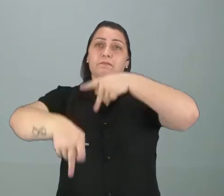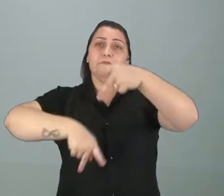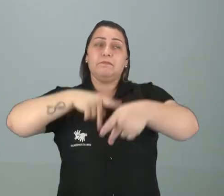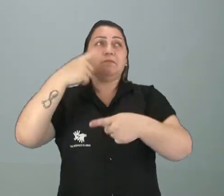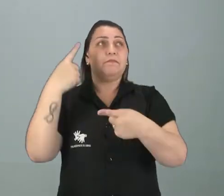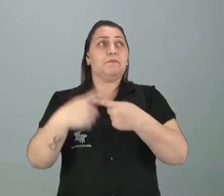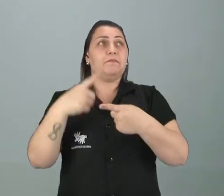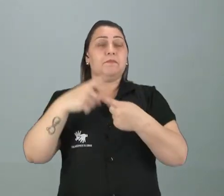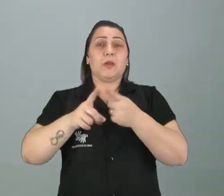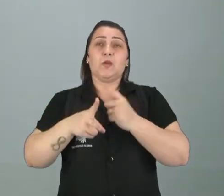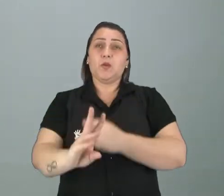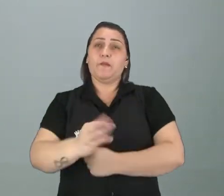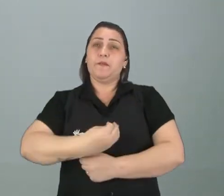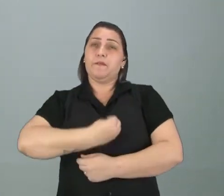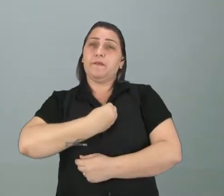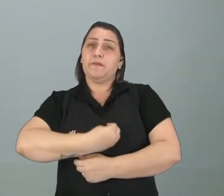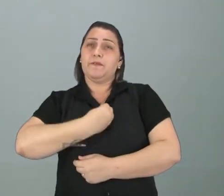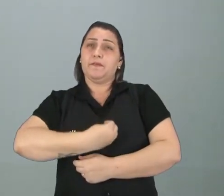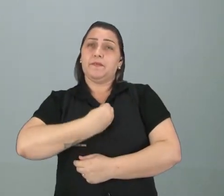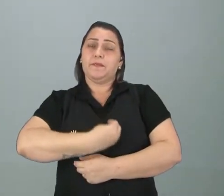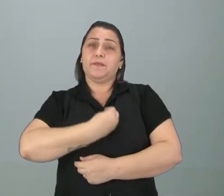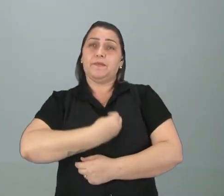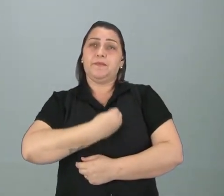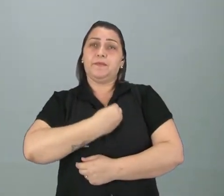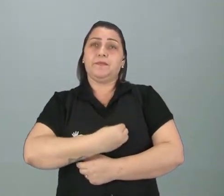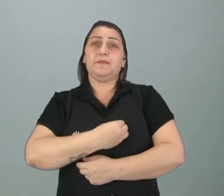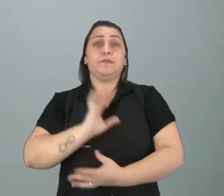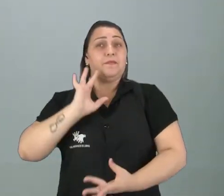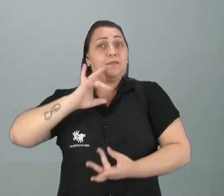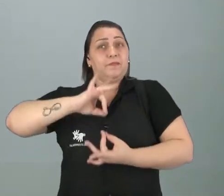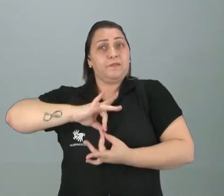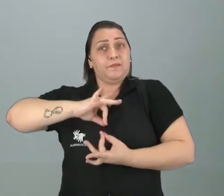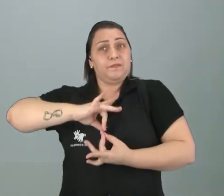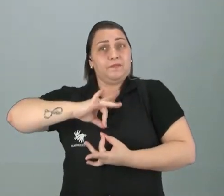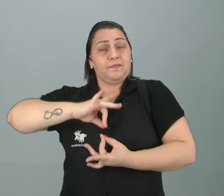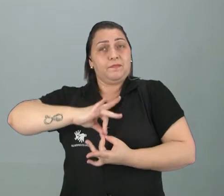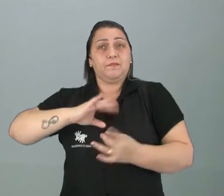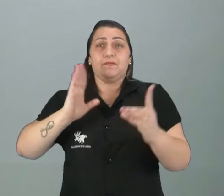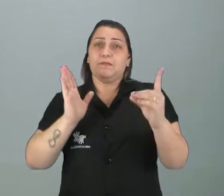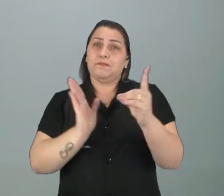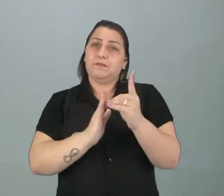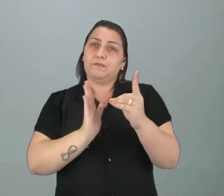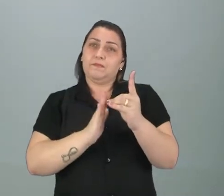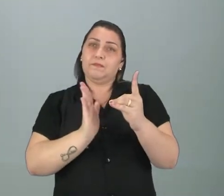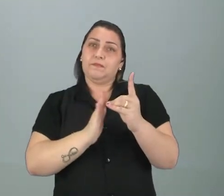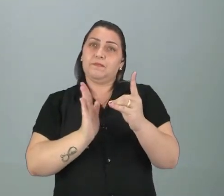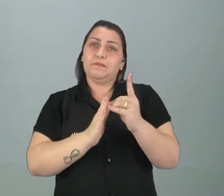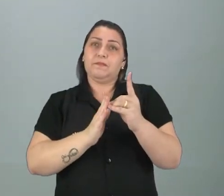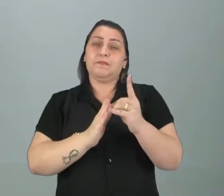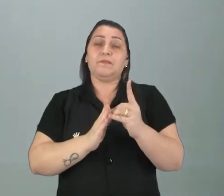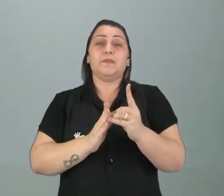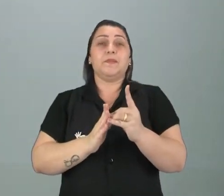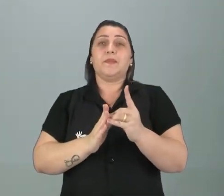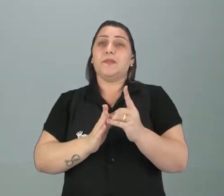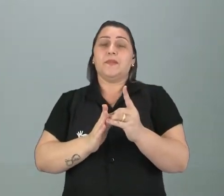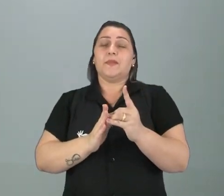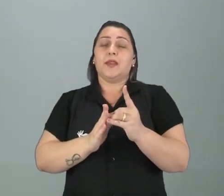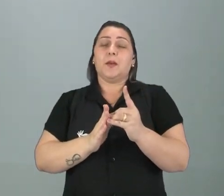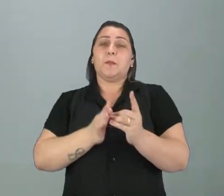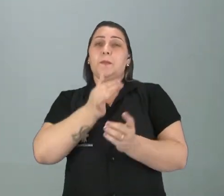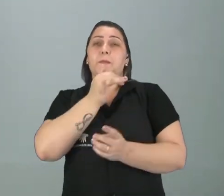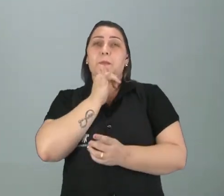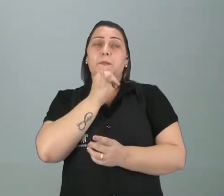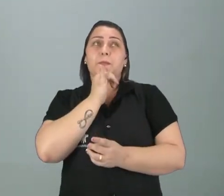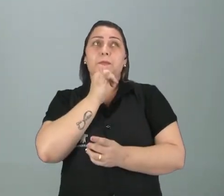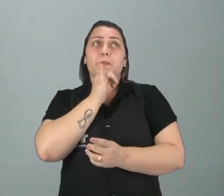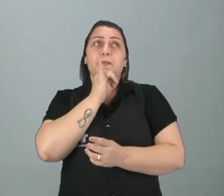mantém viva o quê? Mantém viva, né, a espiritualidade, né, dos indígenas. Para que eles não fiquem, tipo assim,